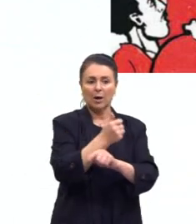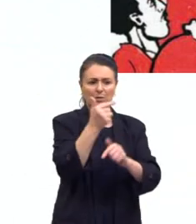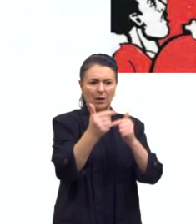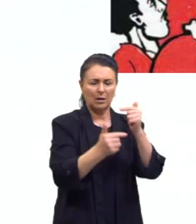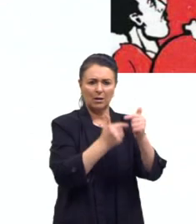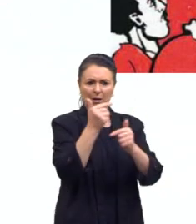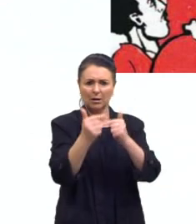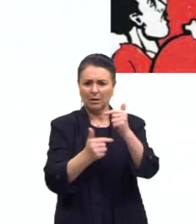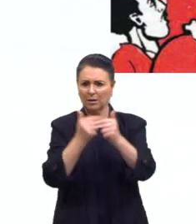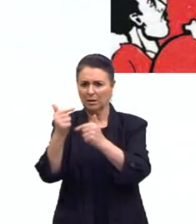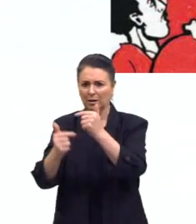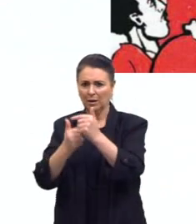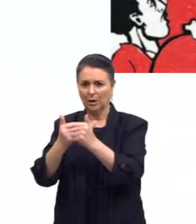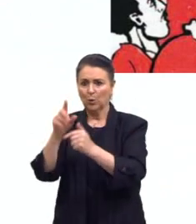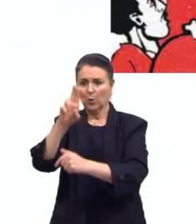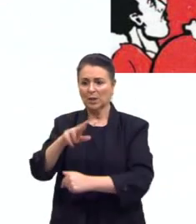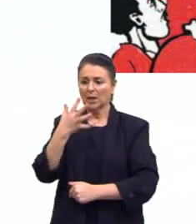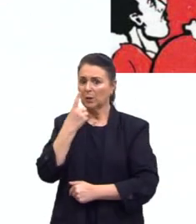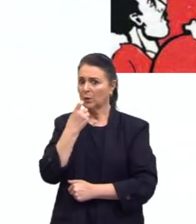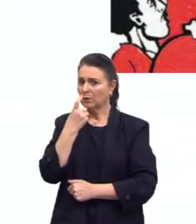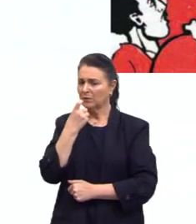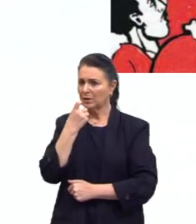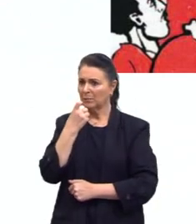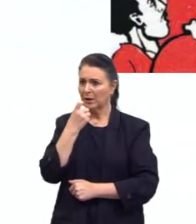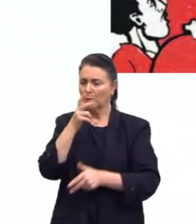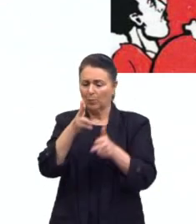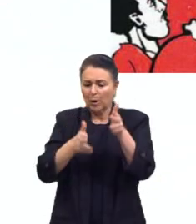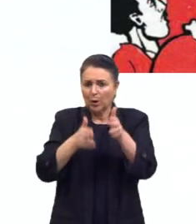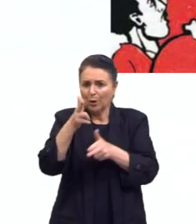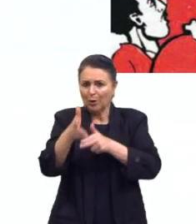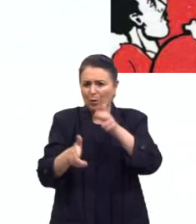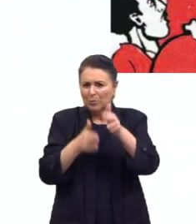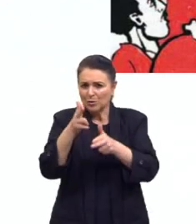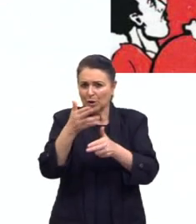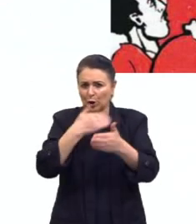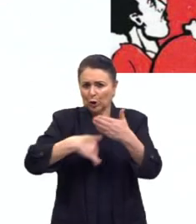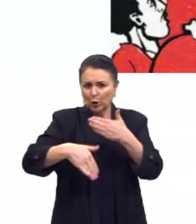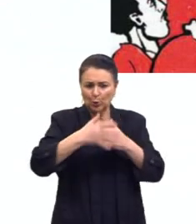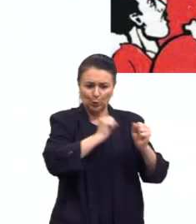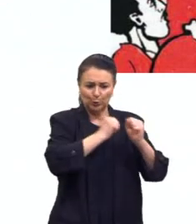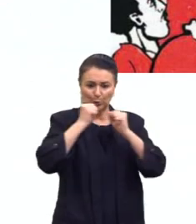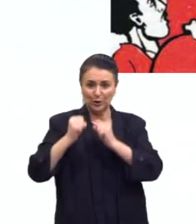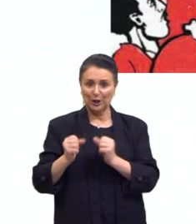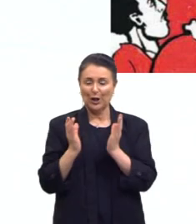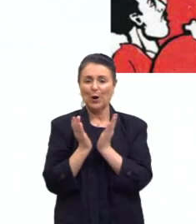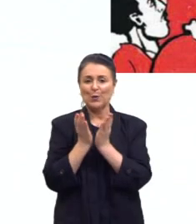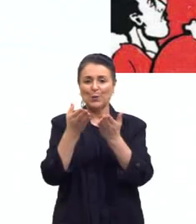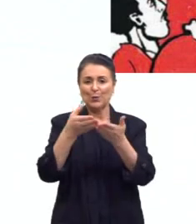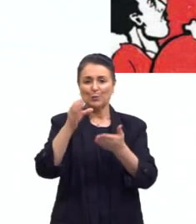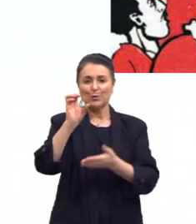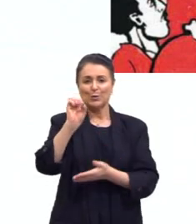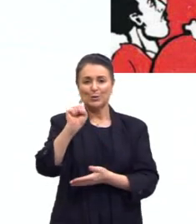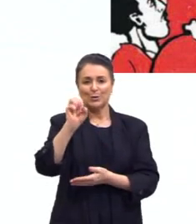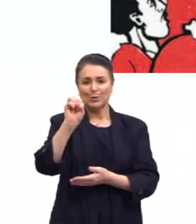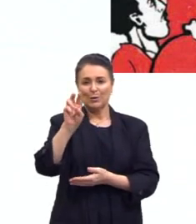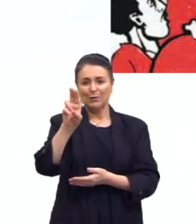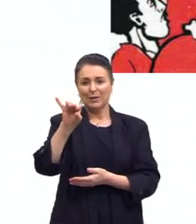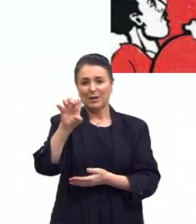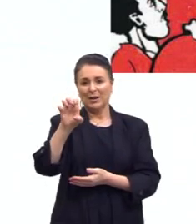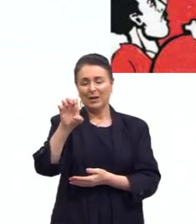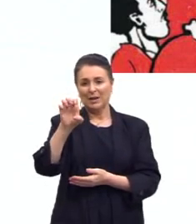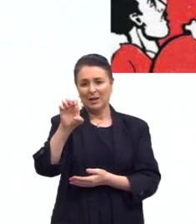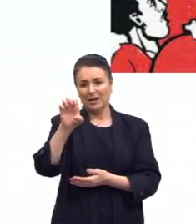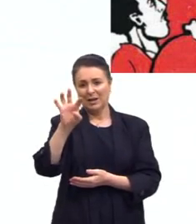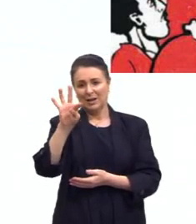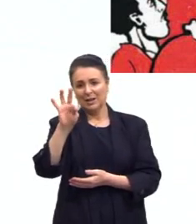trabalhadoras, vestidos de vermelho, uma locomotiva. E diz, todo poder aos sovietes. E a gente pode dizer que, durante